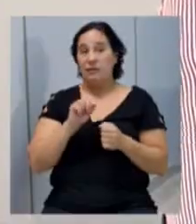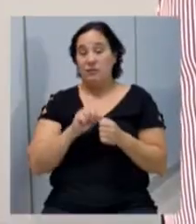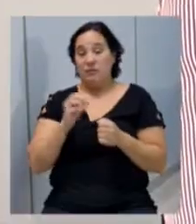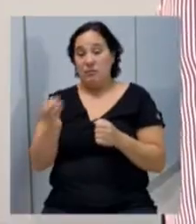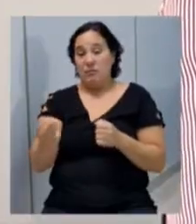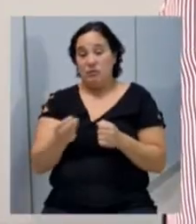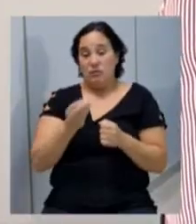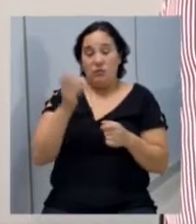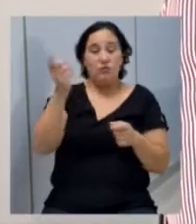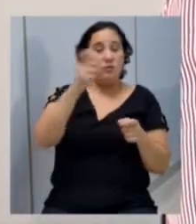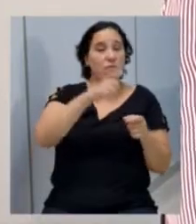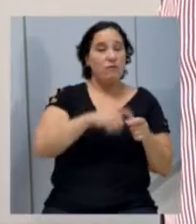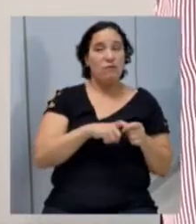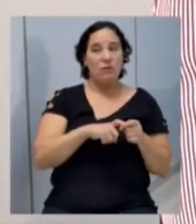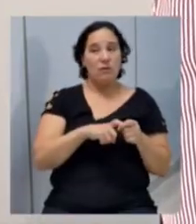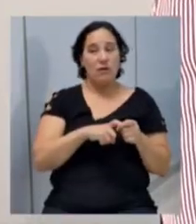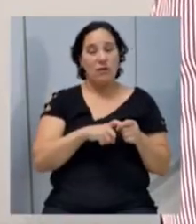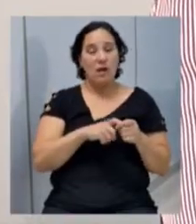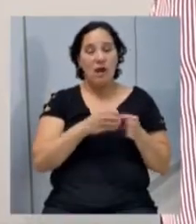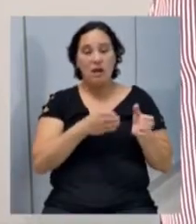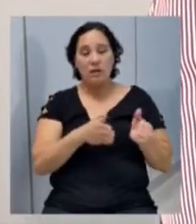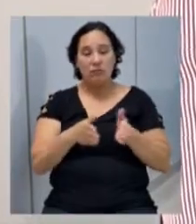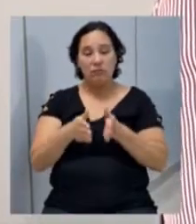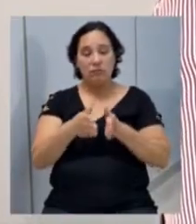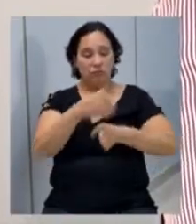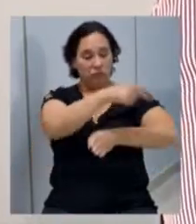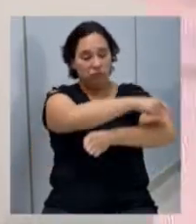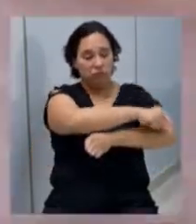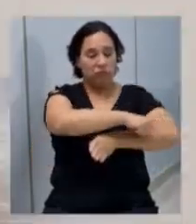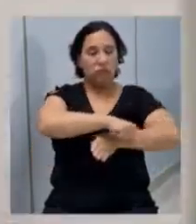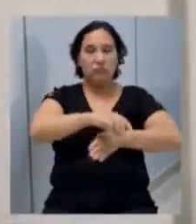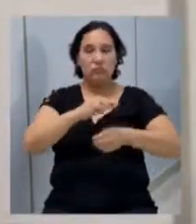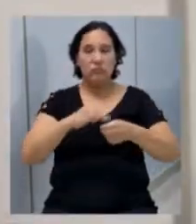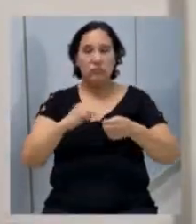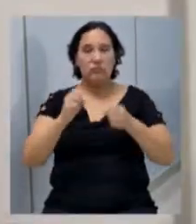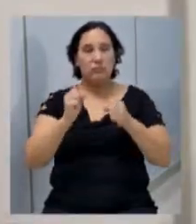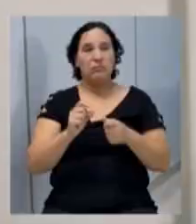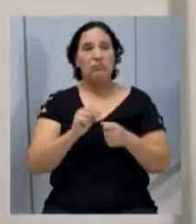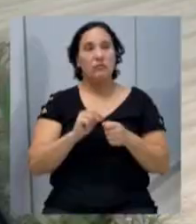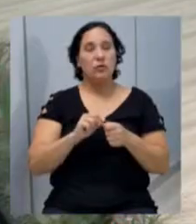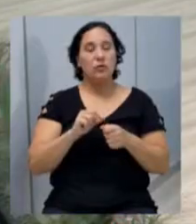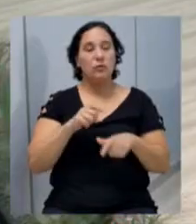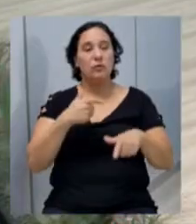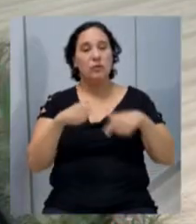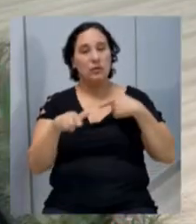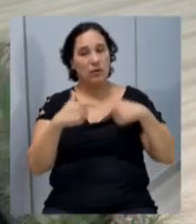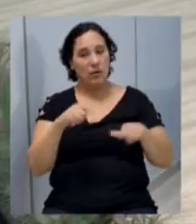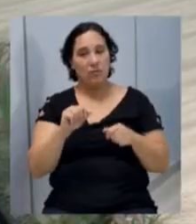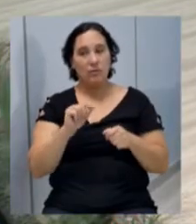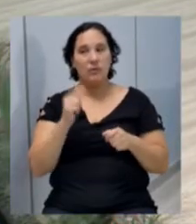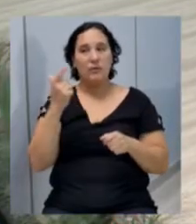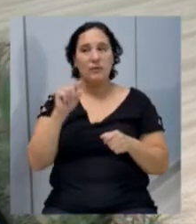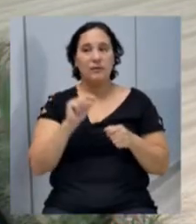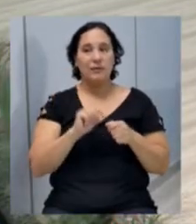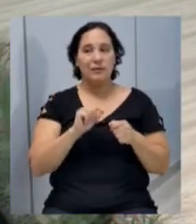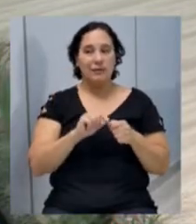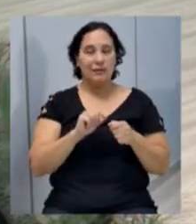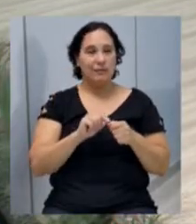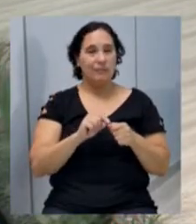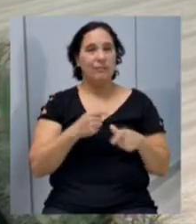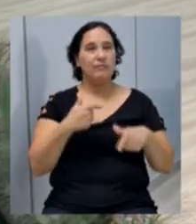repasse ou devolva a estrada, então, para que o município possa fazer a manutenção e, aí sim, fazer a execução